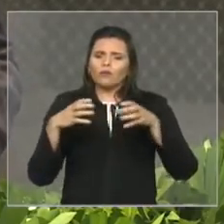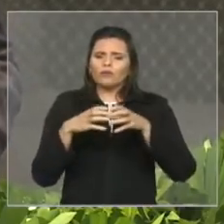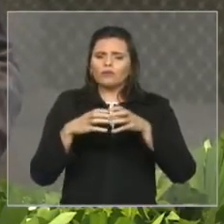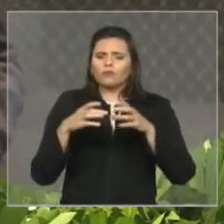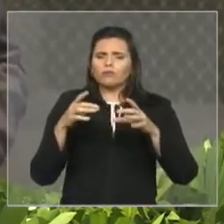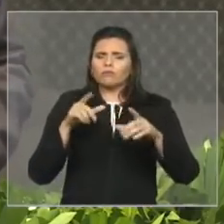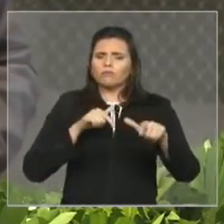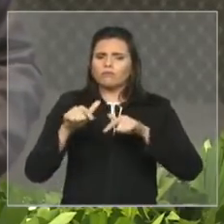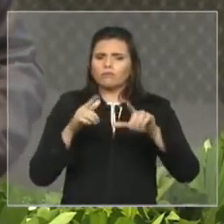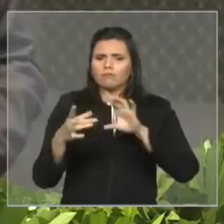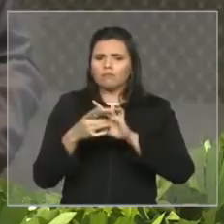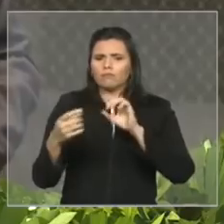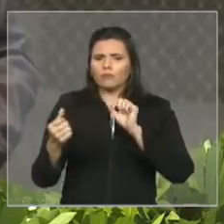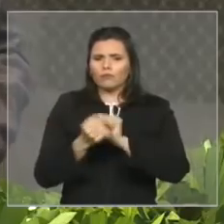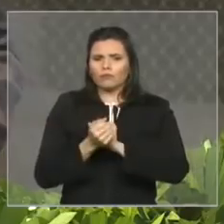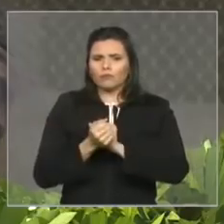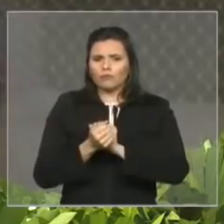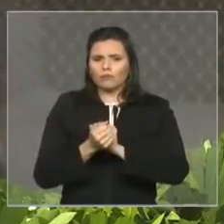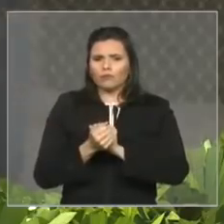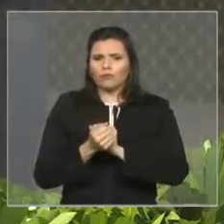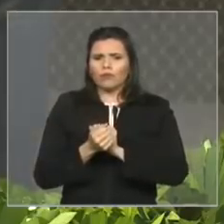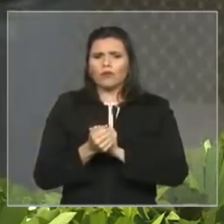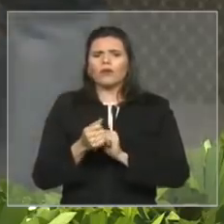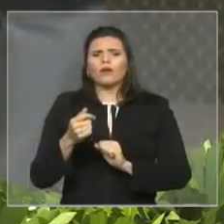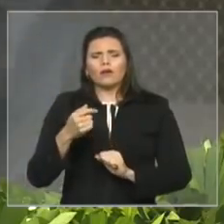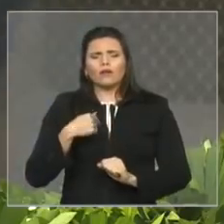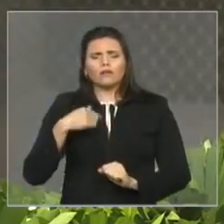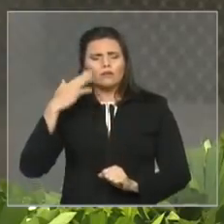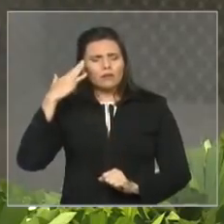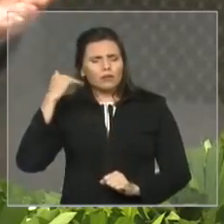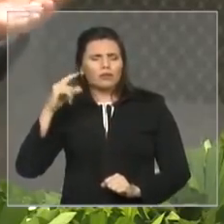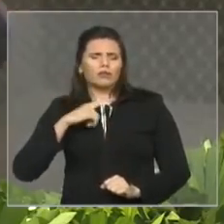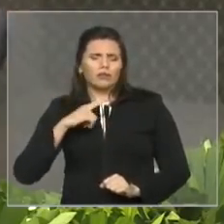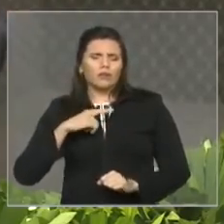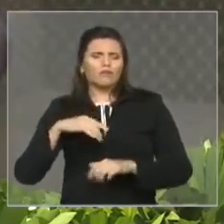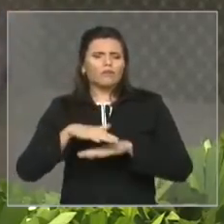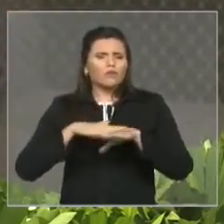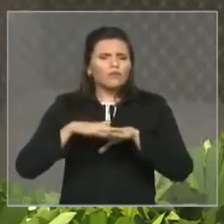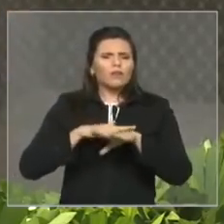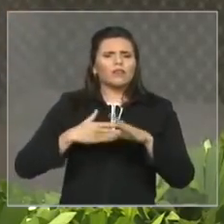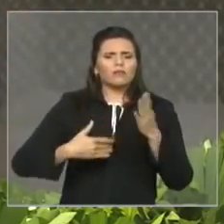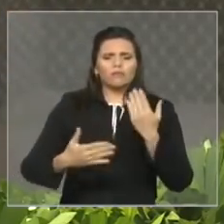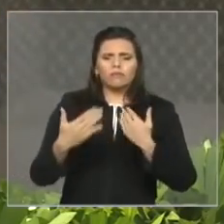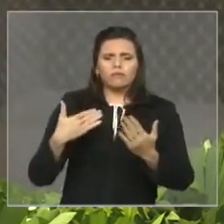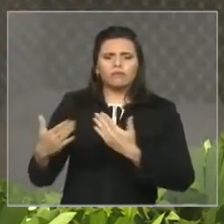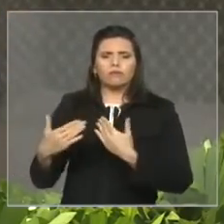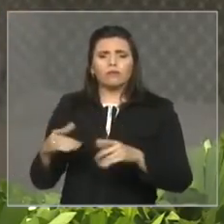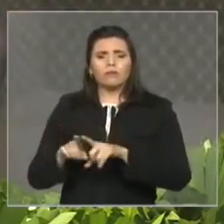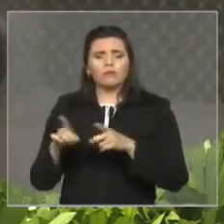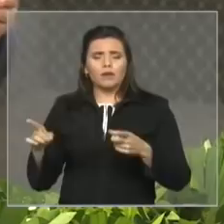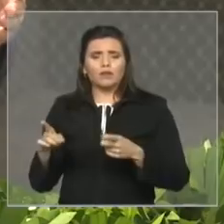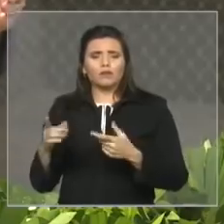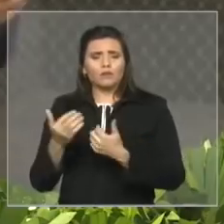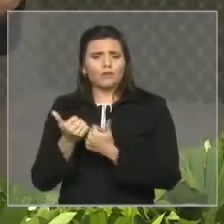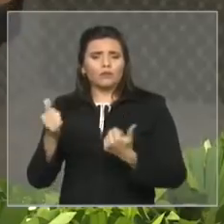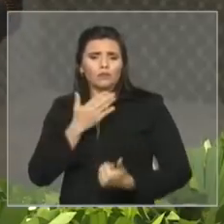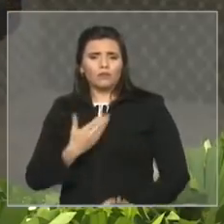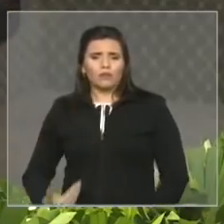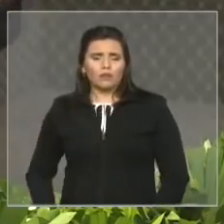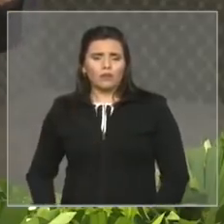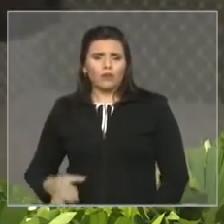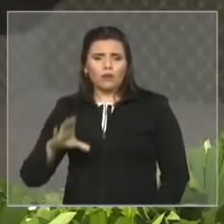que mudanças serão procedidas, mas eu e o vice-governador Carlos Brandão vamos continuar